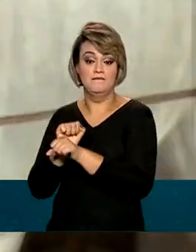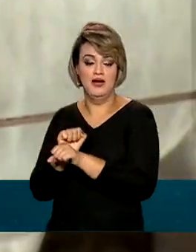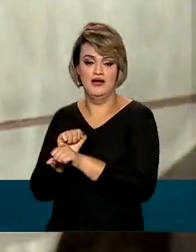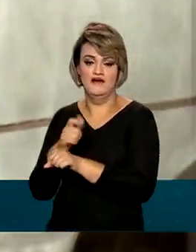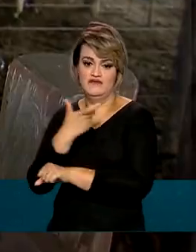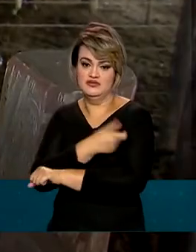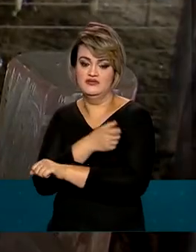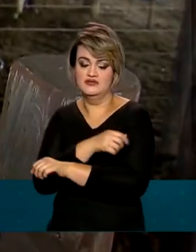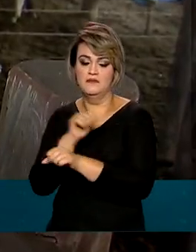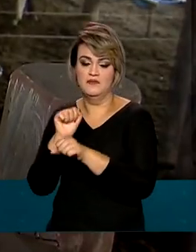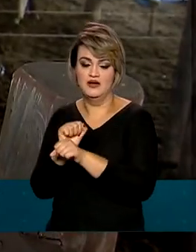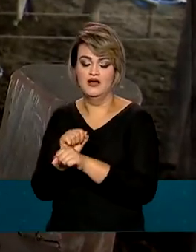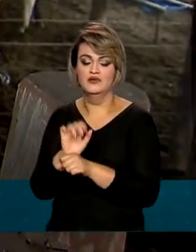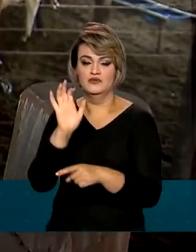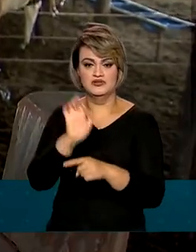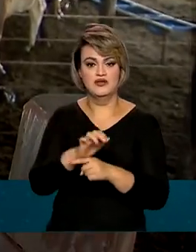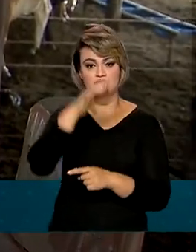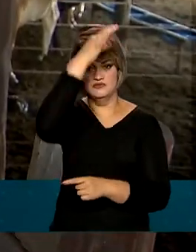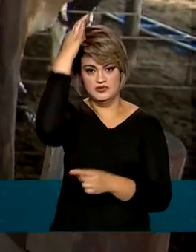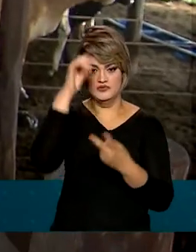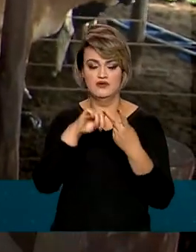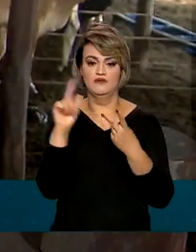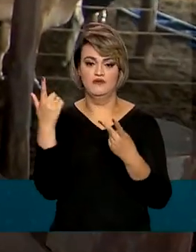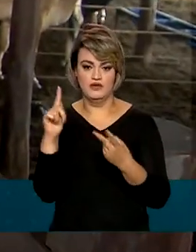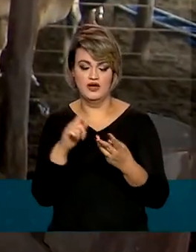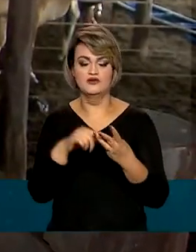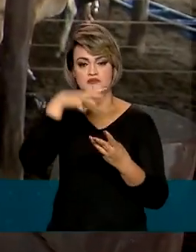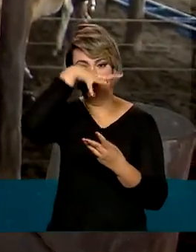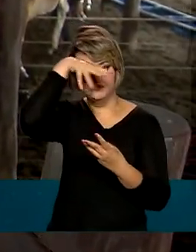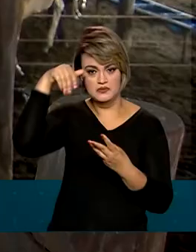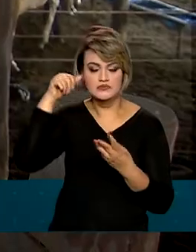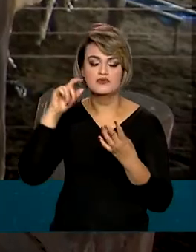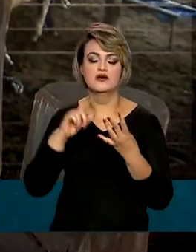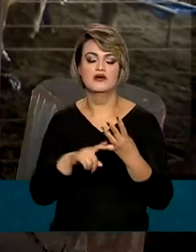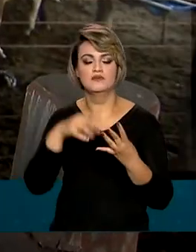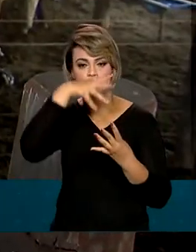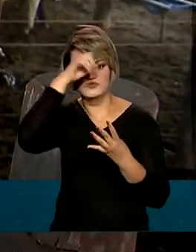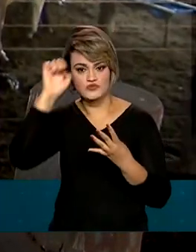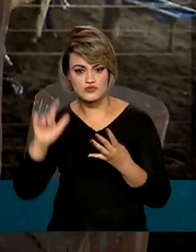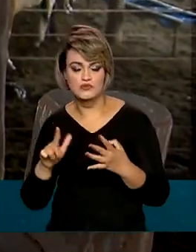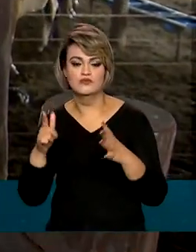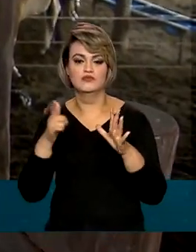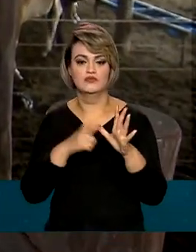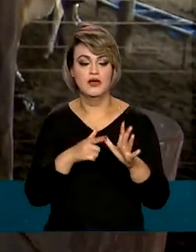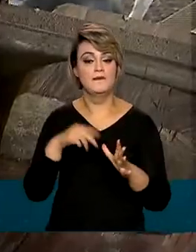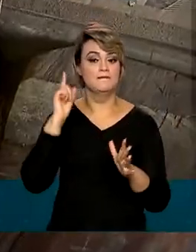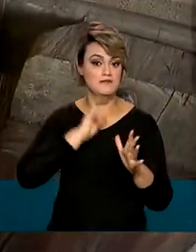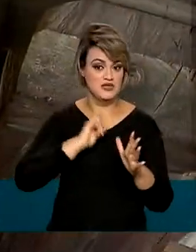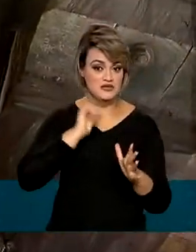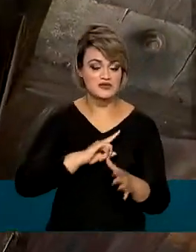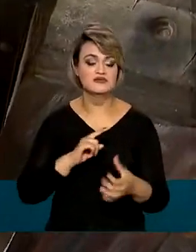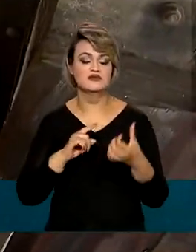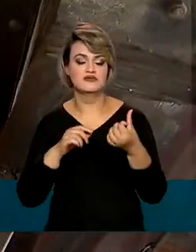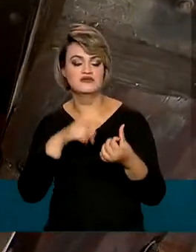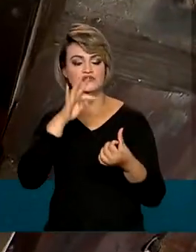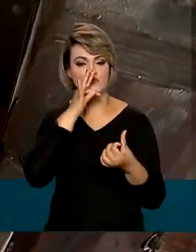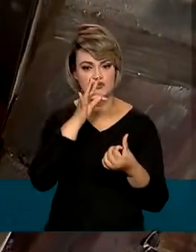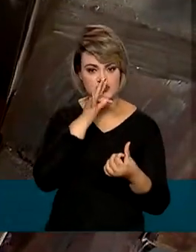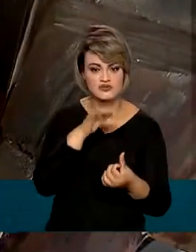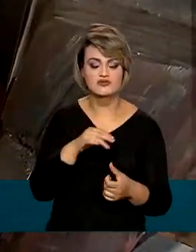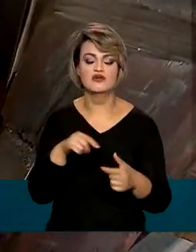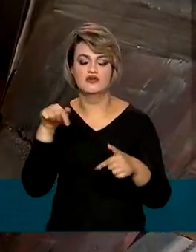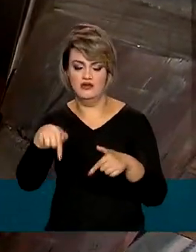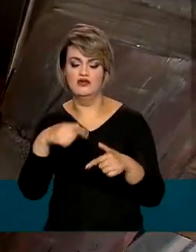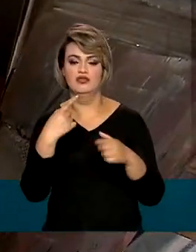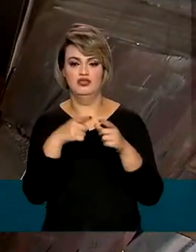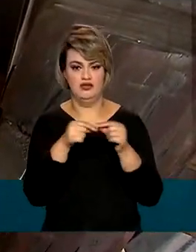a febre aftosa no Espírito Santo, Goiás, Mato Grosso, Mato Grosso do Sul, Minas Gerais, Tocantins e